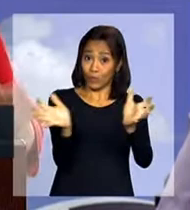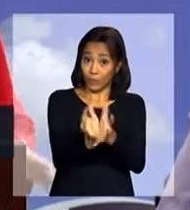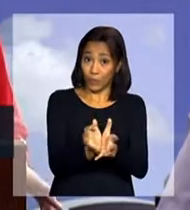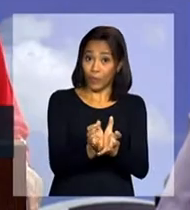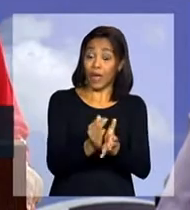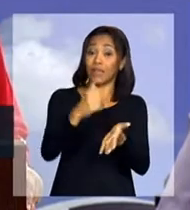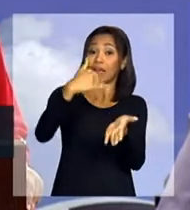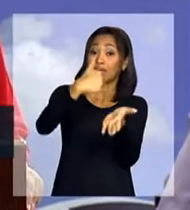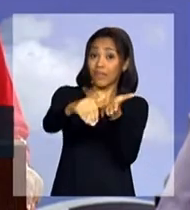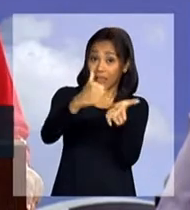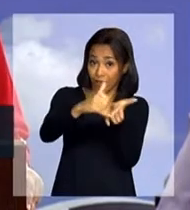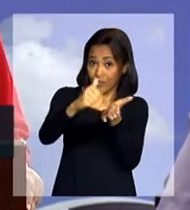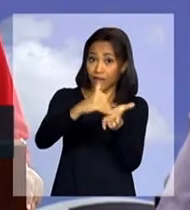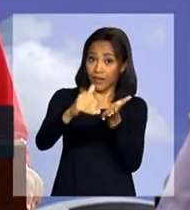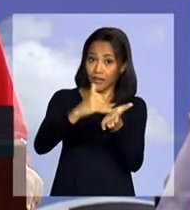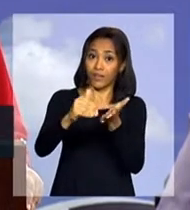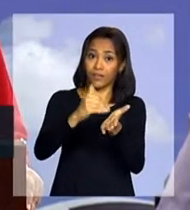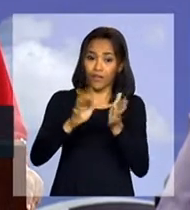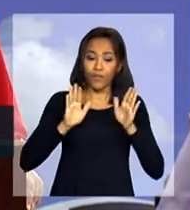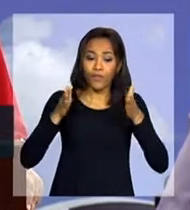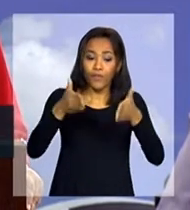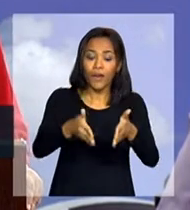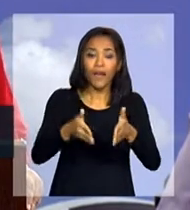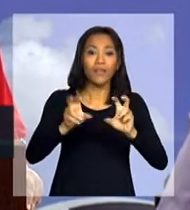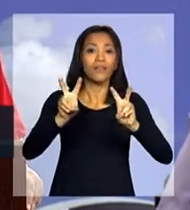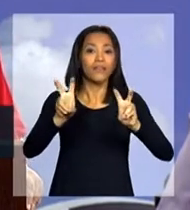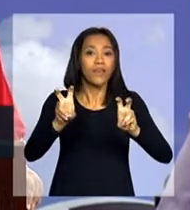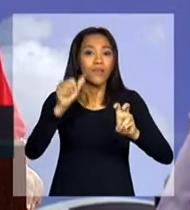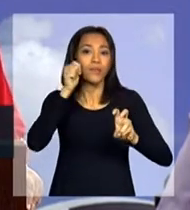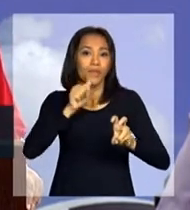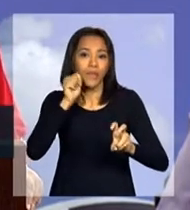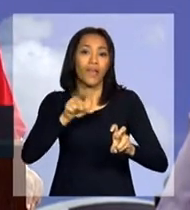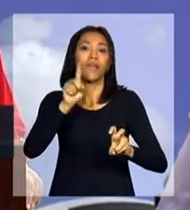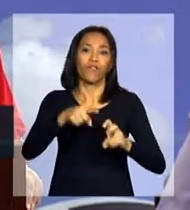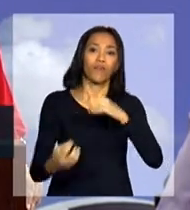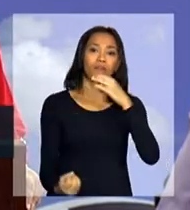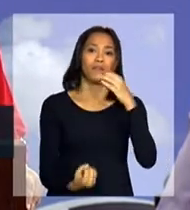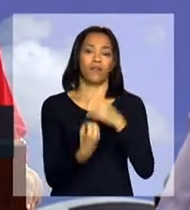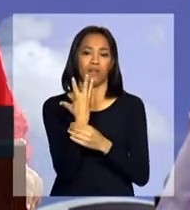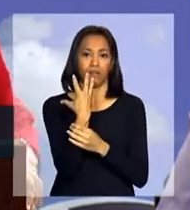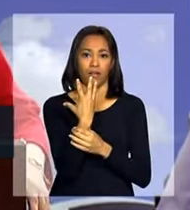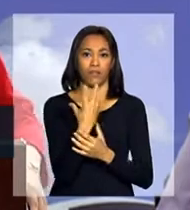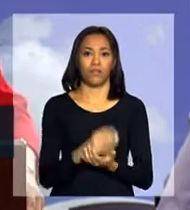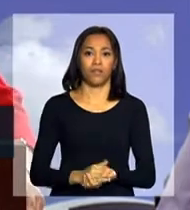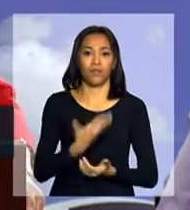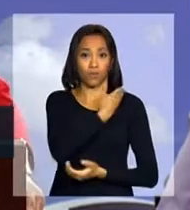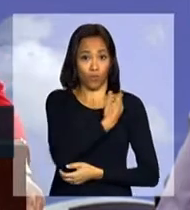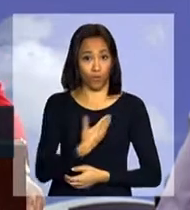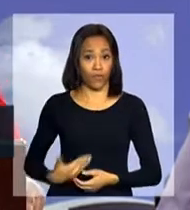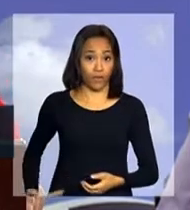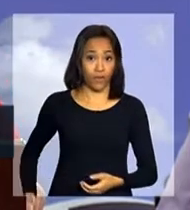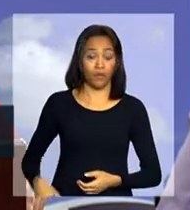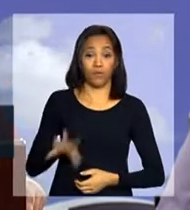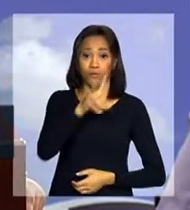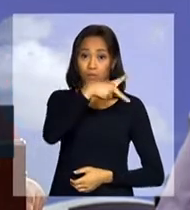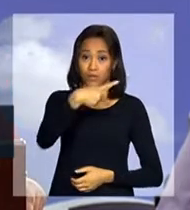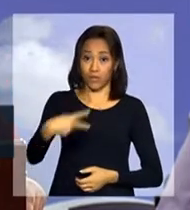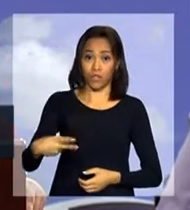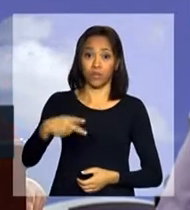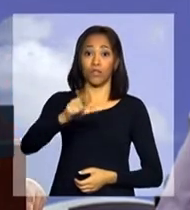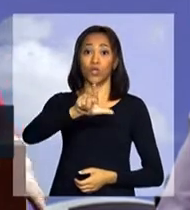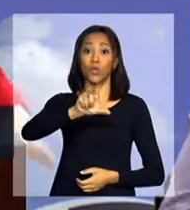Secretaria para Assuntos da Mulher, criada no governo do presidente Lula